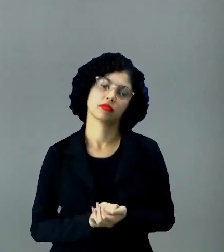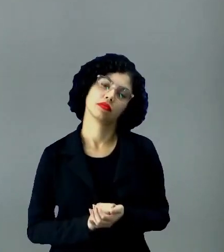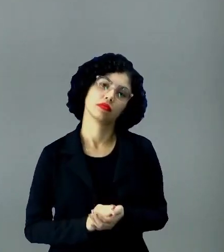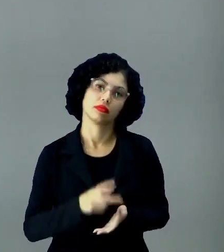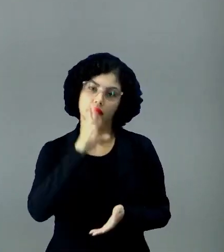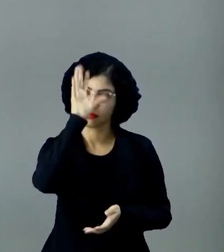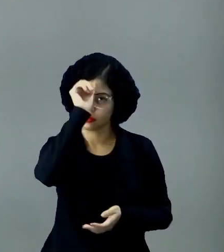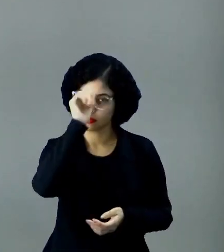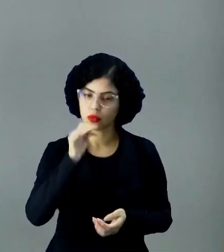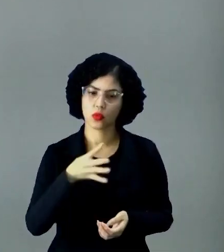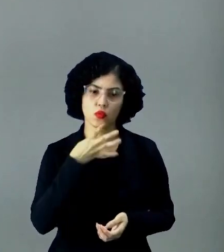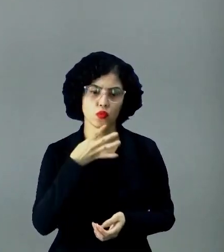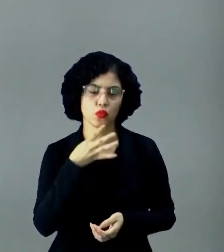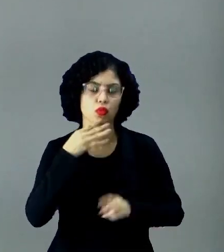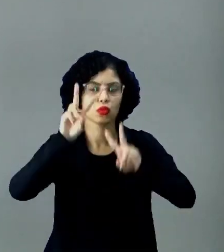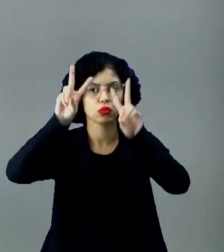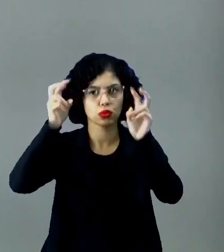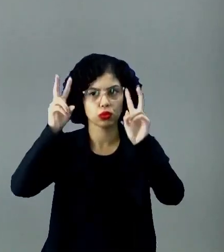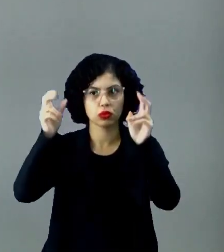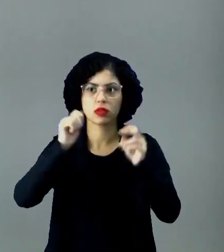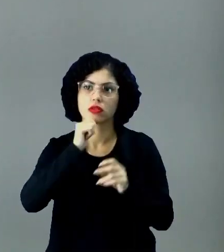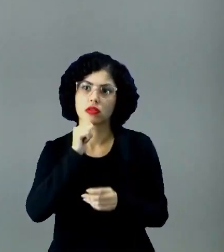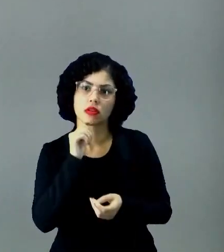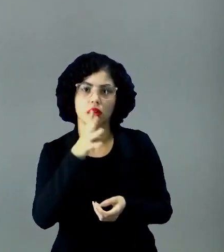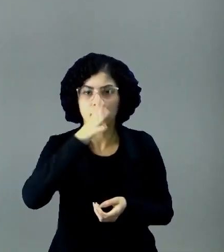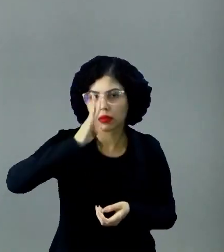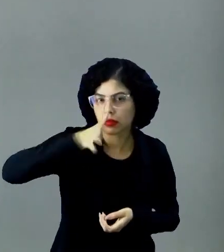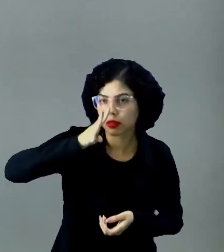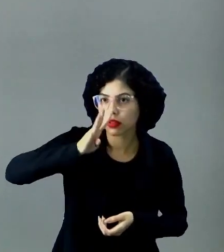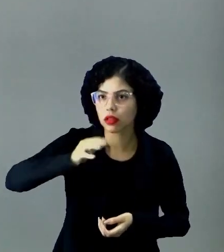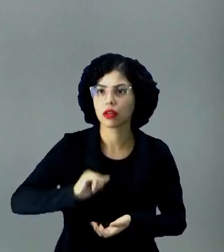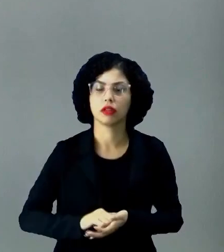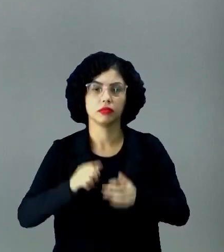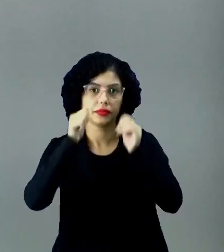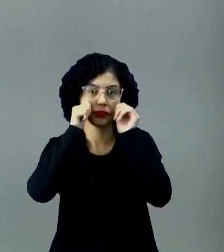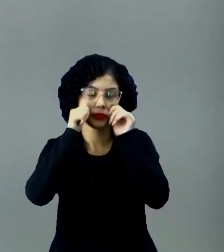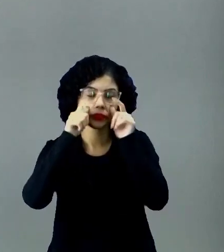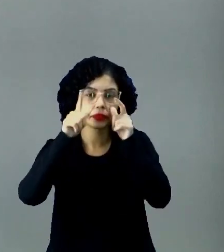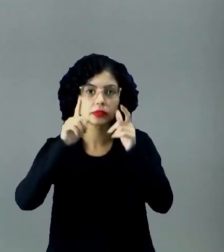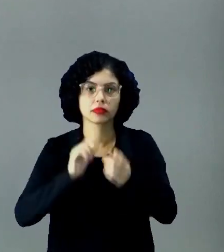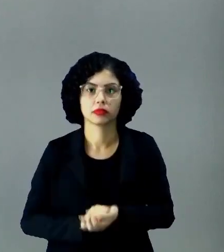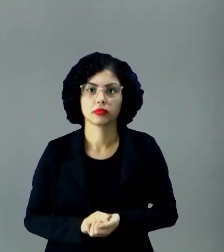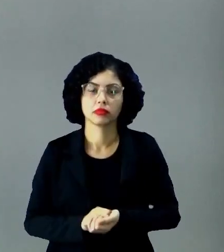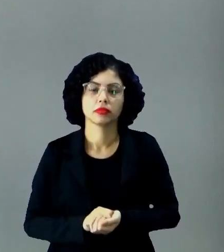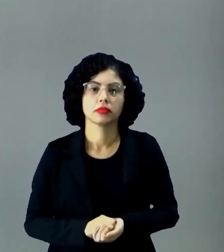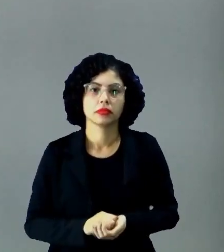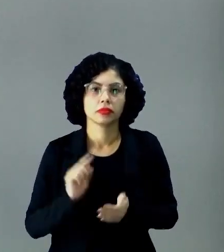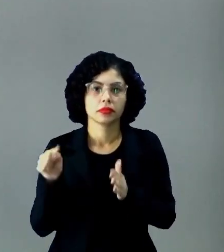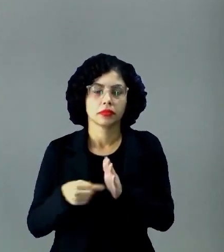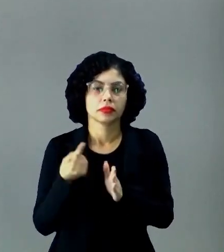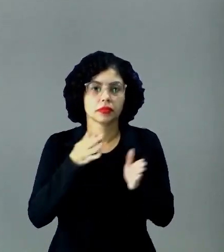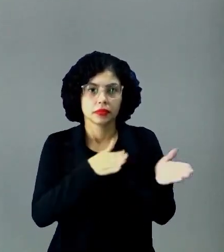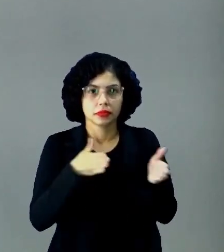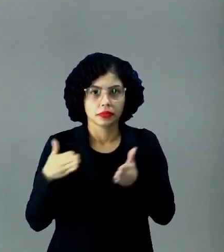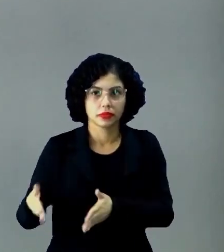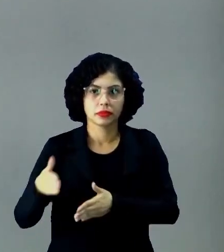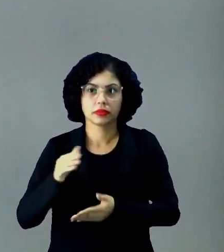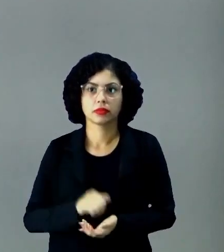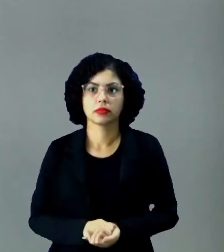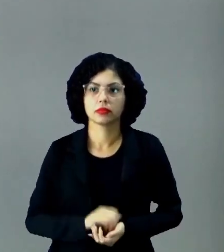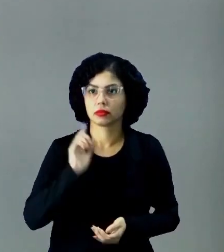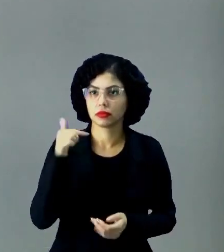primeiro, aprendam a reconhecer esse tipo de título, sejam críticos, tá? Tenham atenção primeiro passando pelo título.